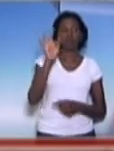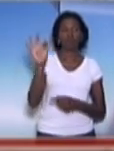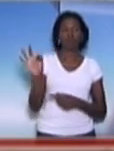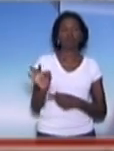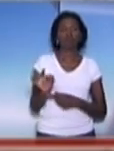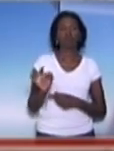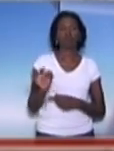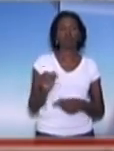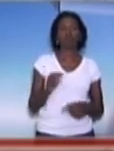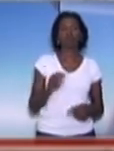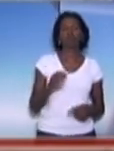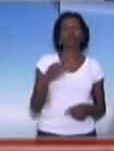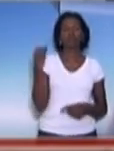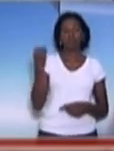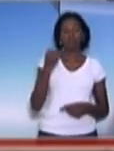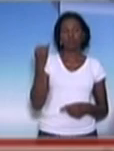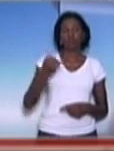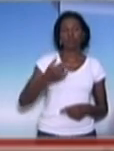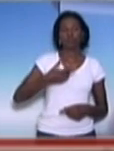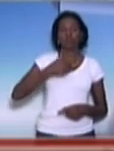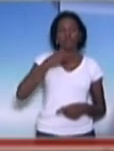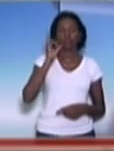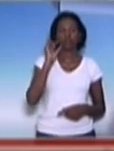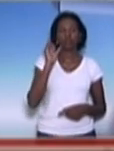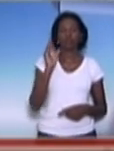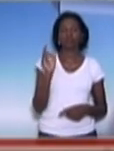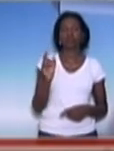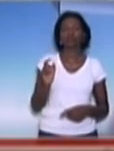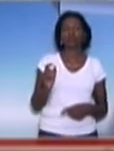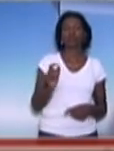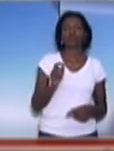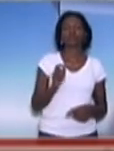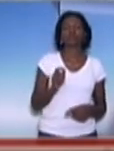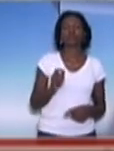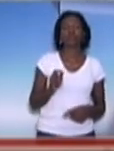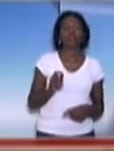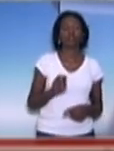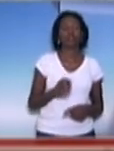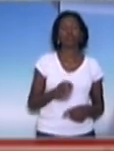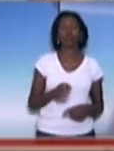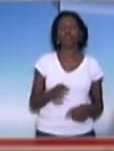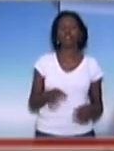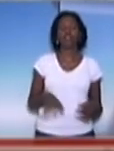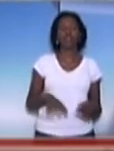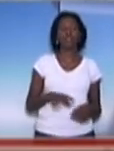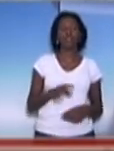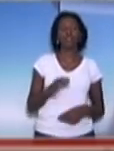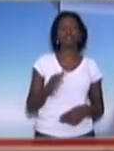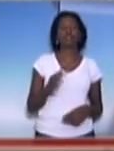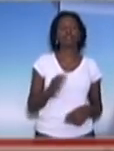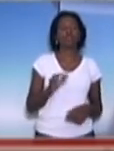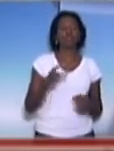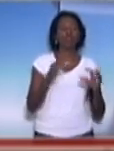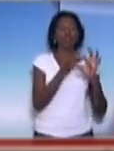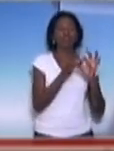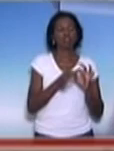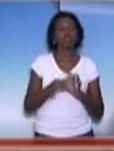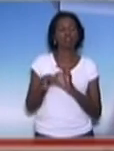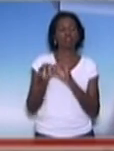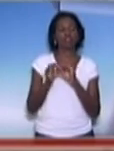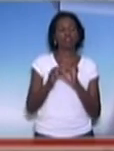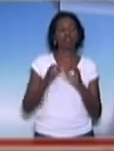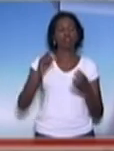uma decisão importante, obrigando estados e municípios, e também a União, a